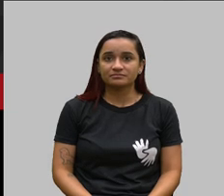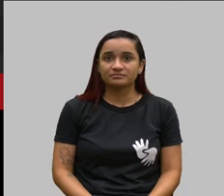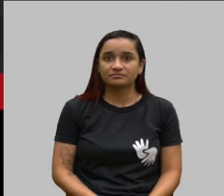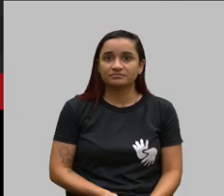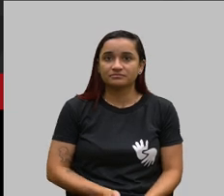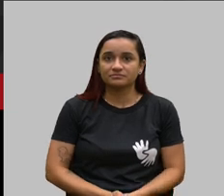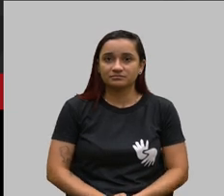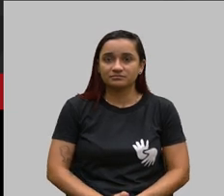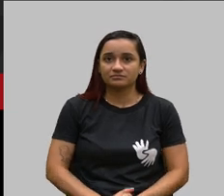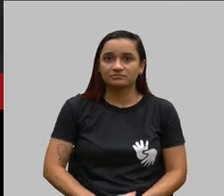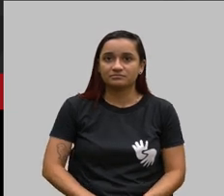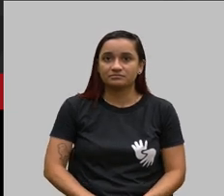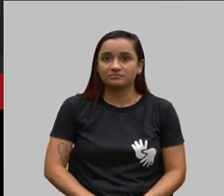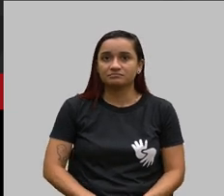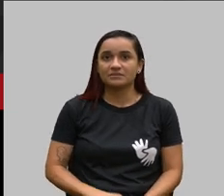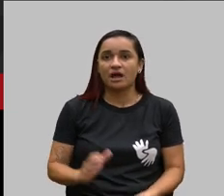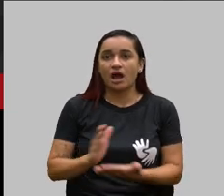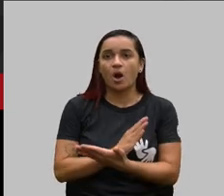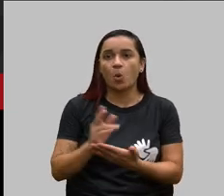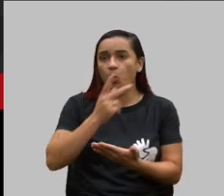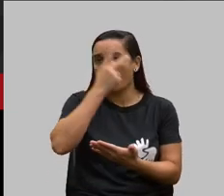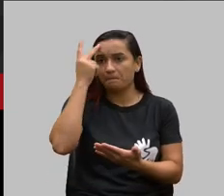de cobertura assistencial.